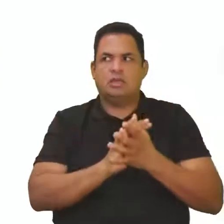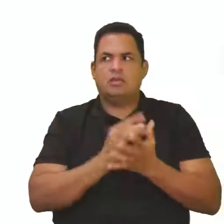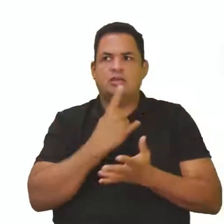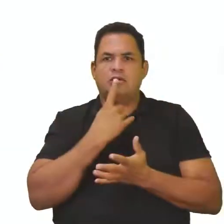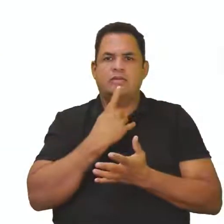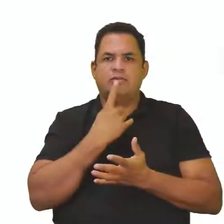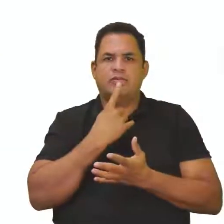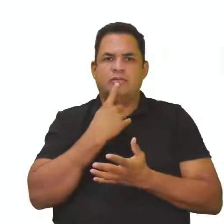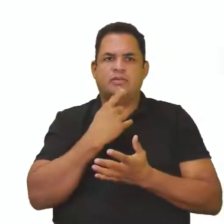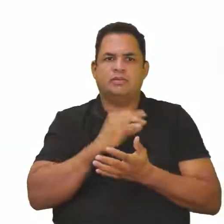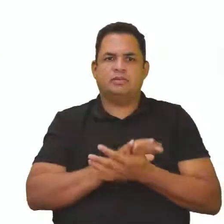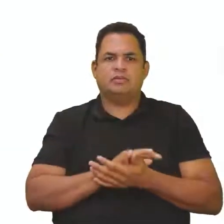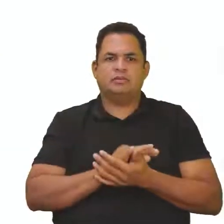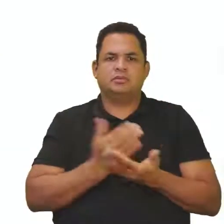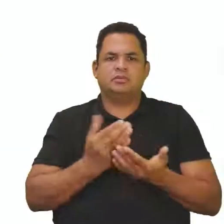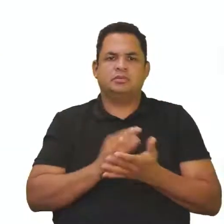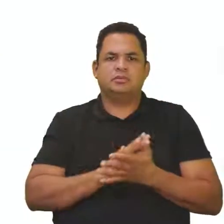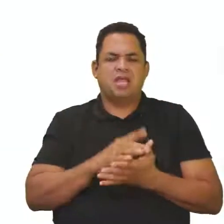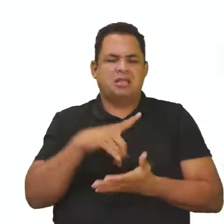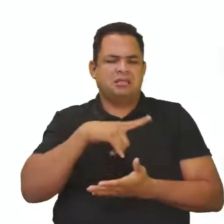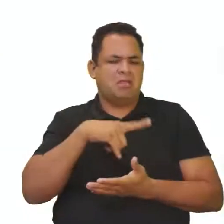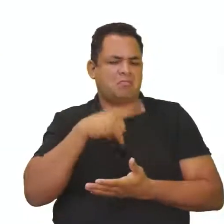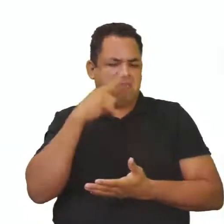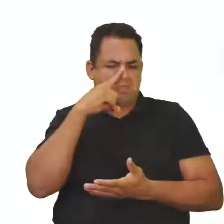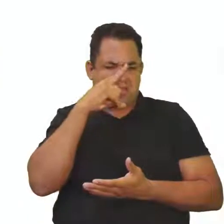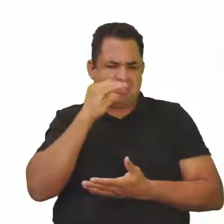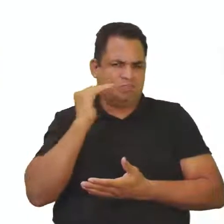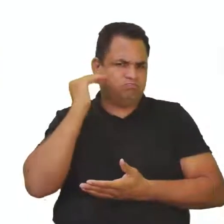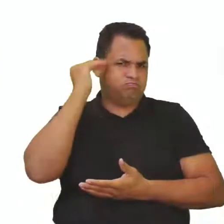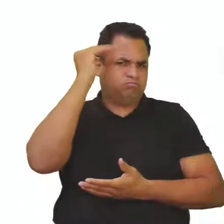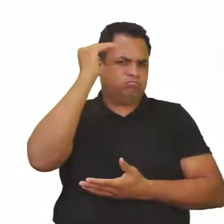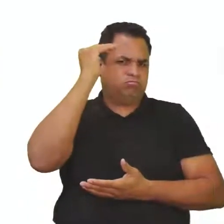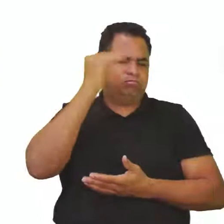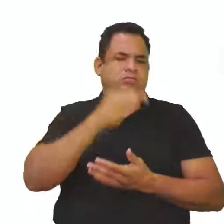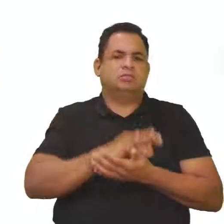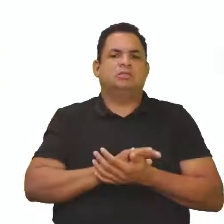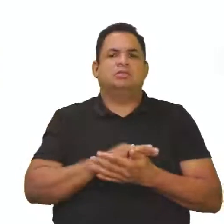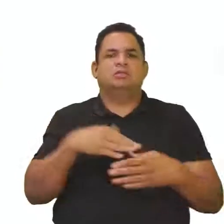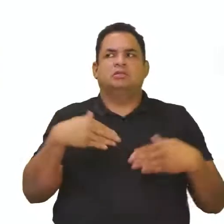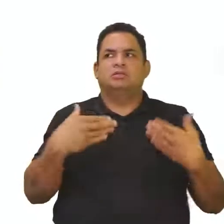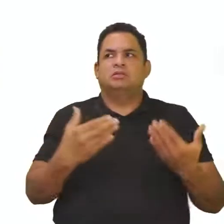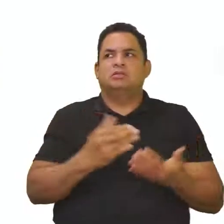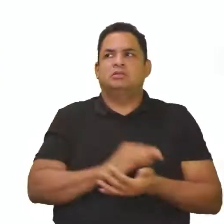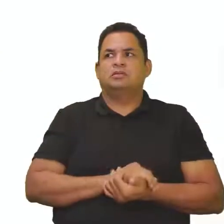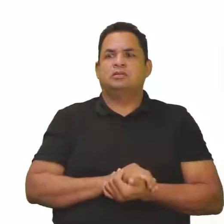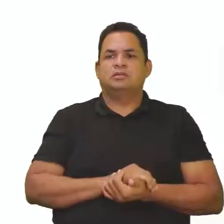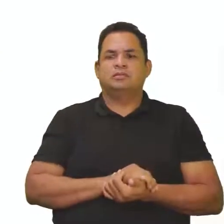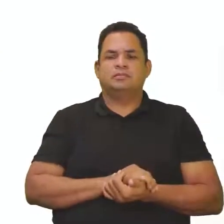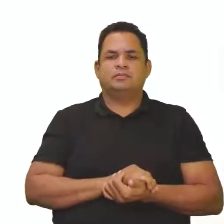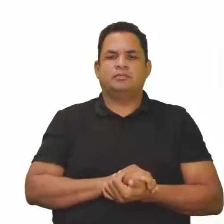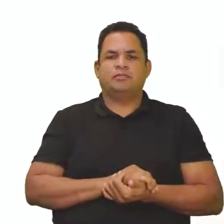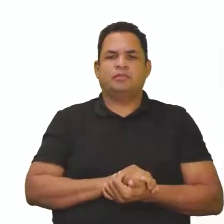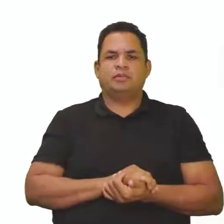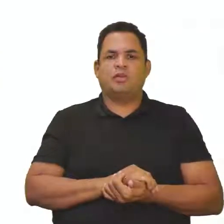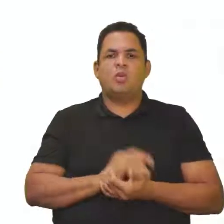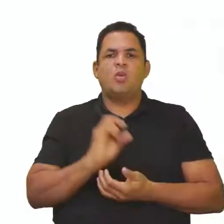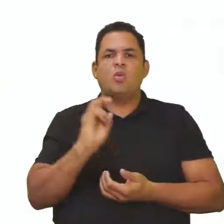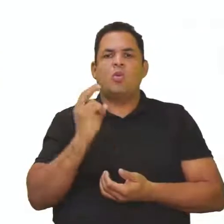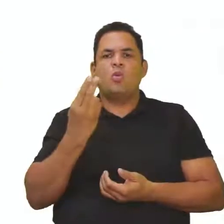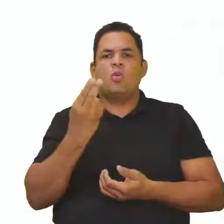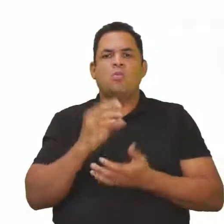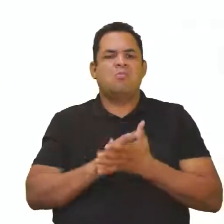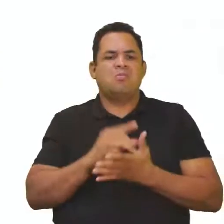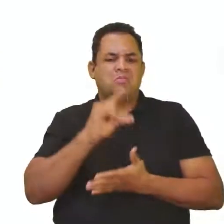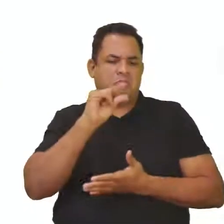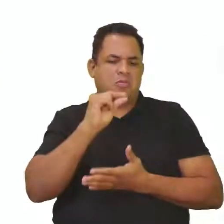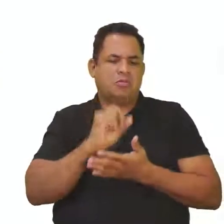altamente tóxicos, independente do tempo que você se expõe nele, mesmo que seja por pouco tempo ou em pouca